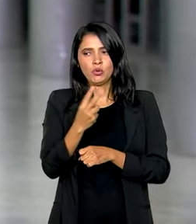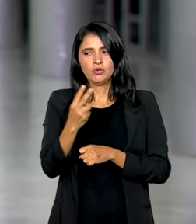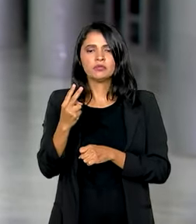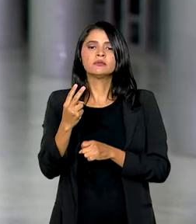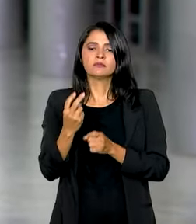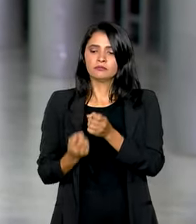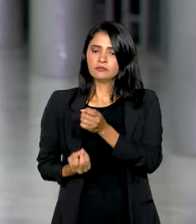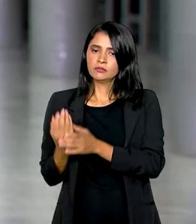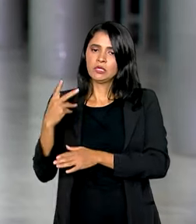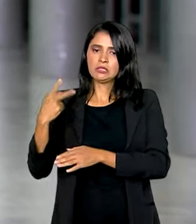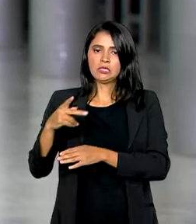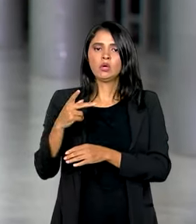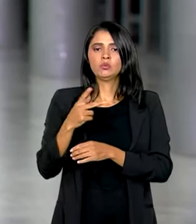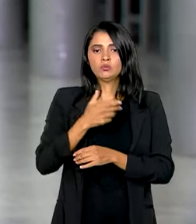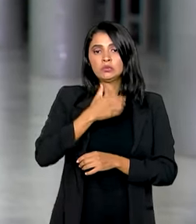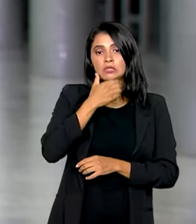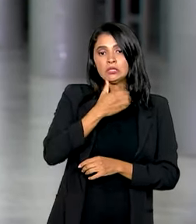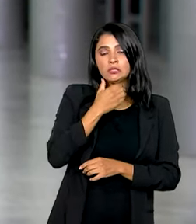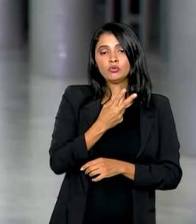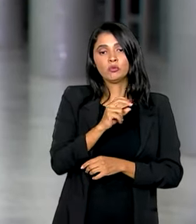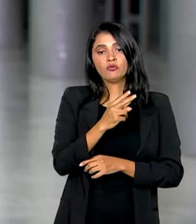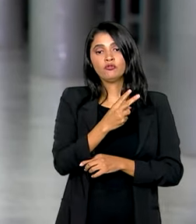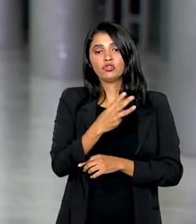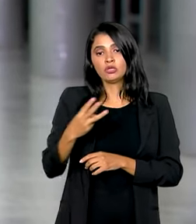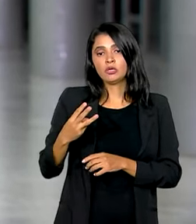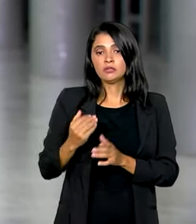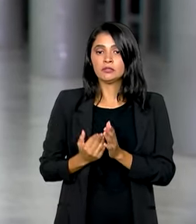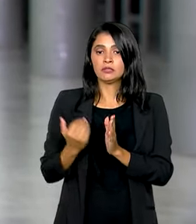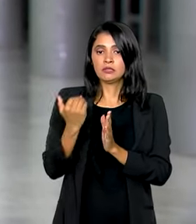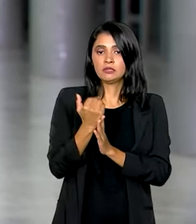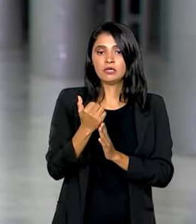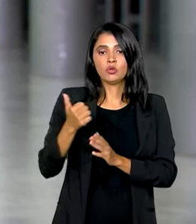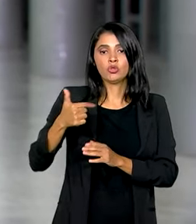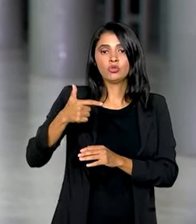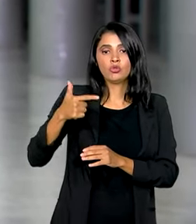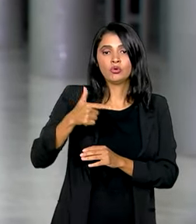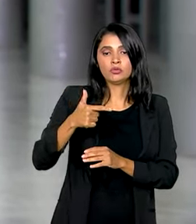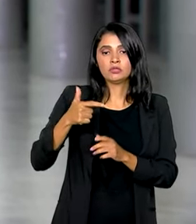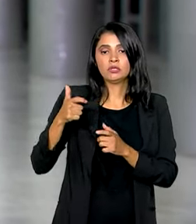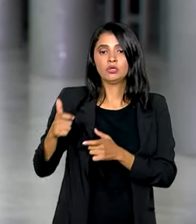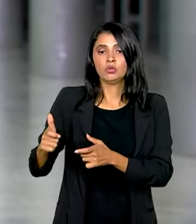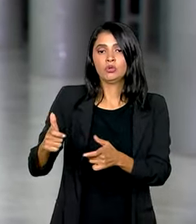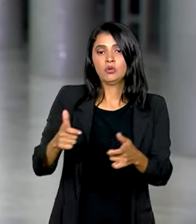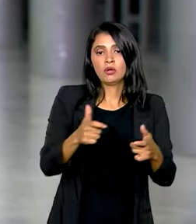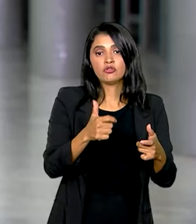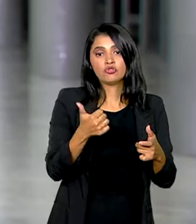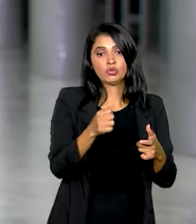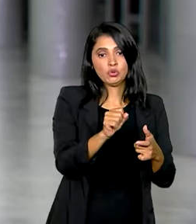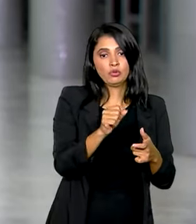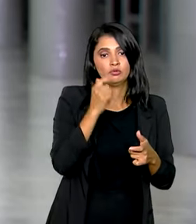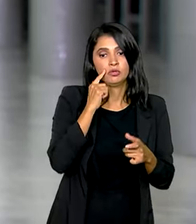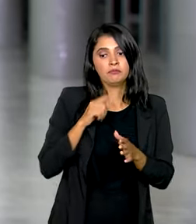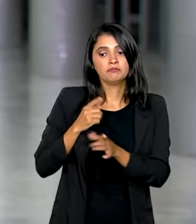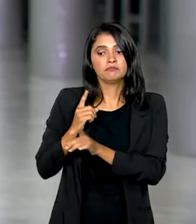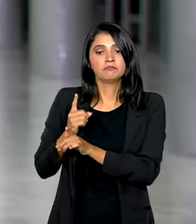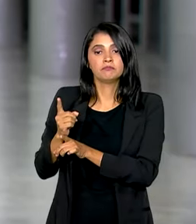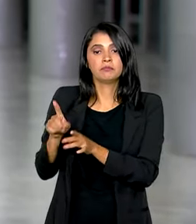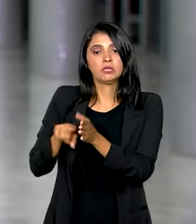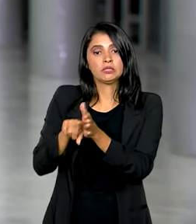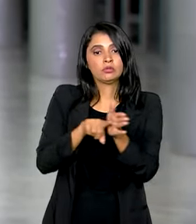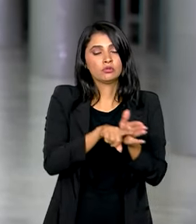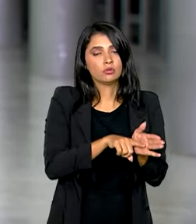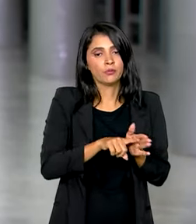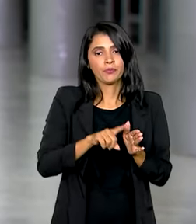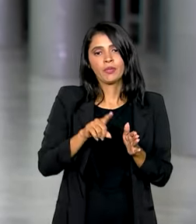industrial de dezembro de 2023 cresceu em 12 dos 18 locais pesquisados. Destaque para os estados do